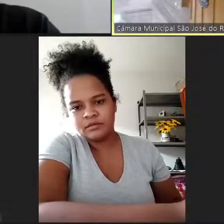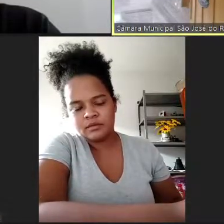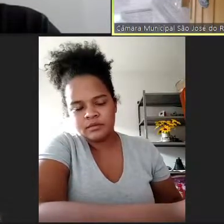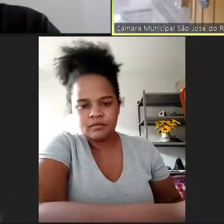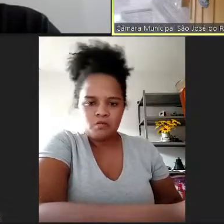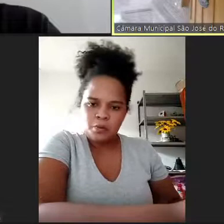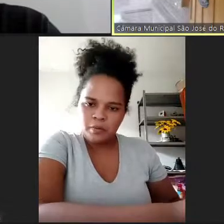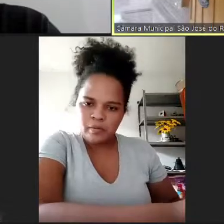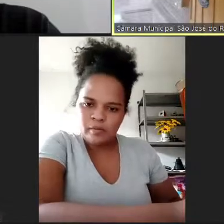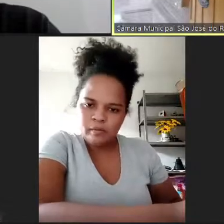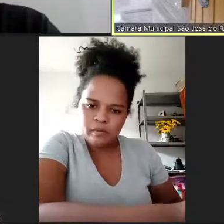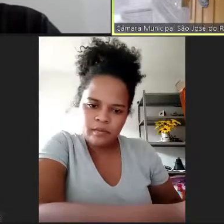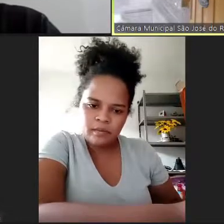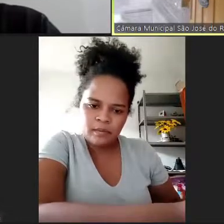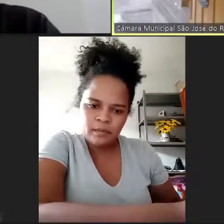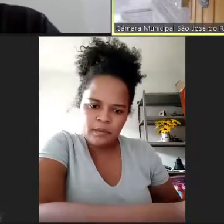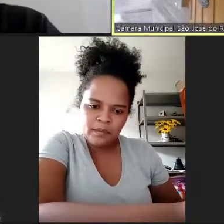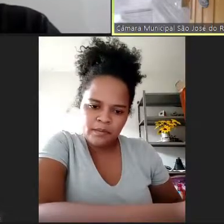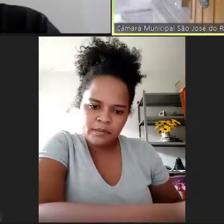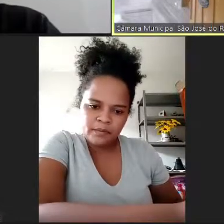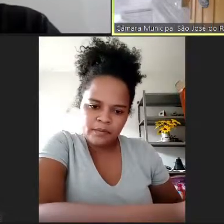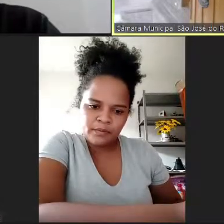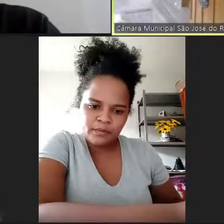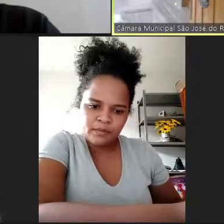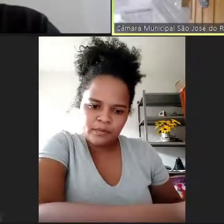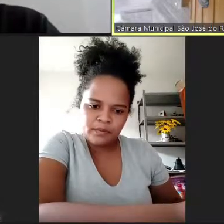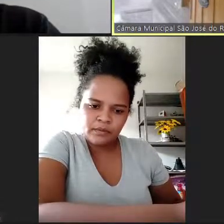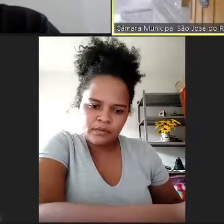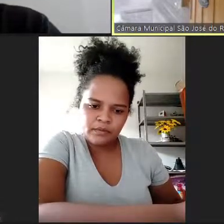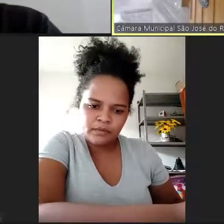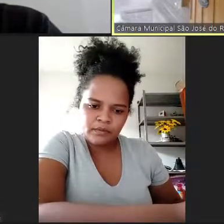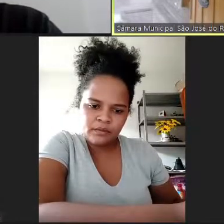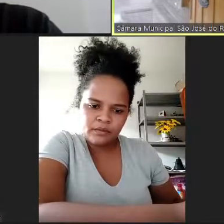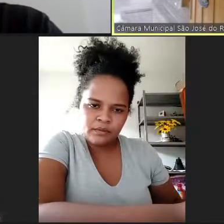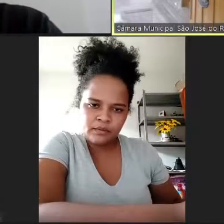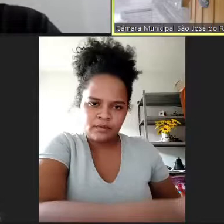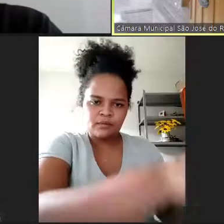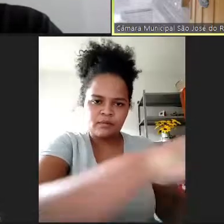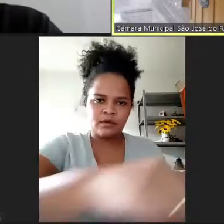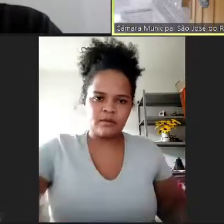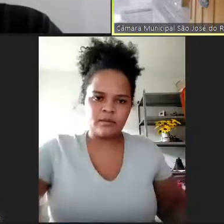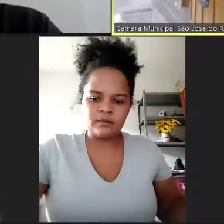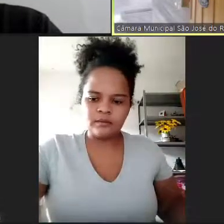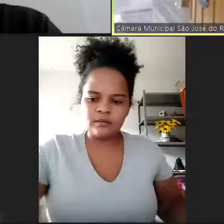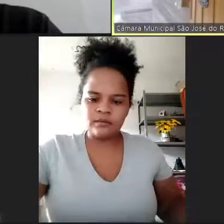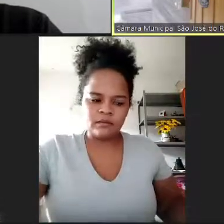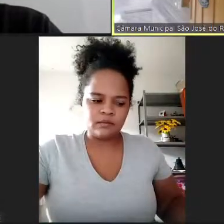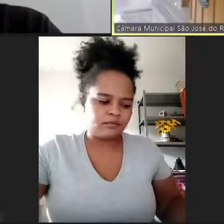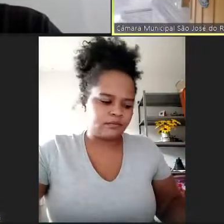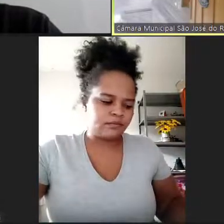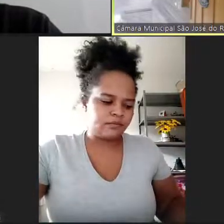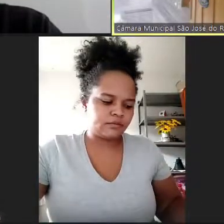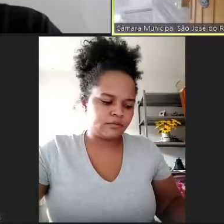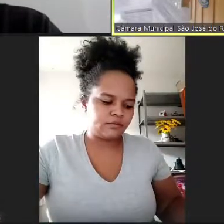com que vários problemas de saúde se agravem, e depois, alguns, infelizmente, até não tem mais muito o